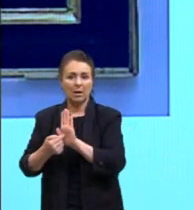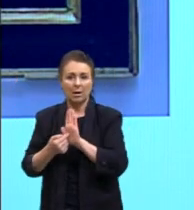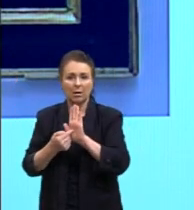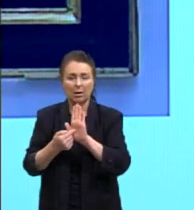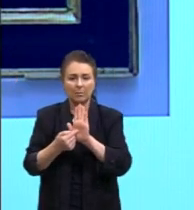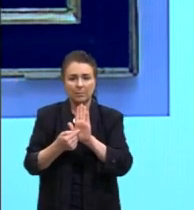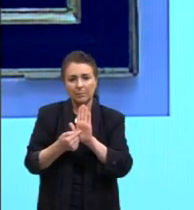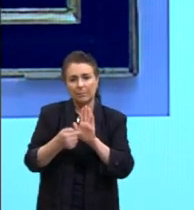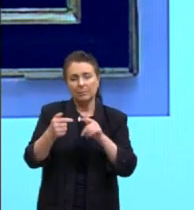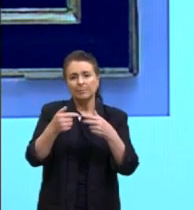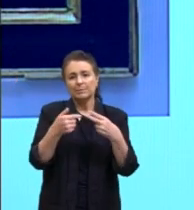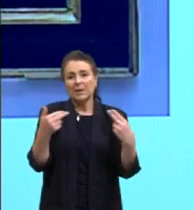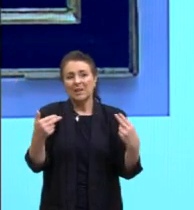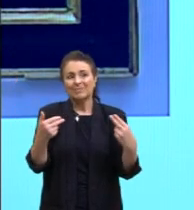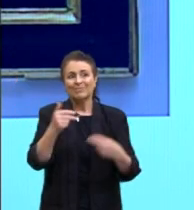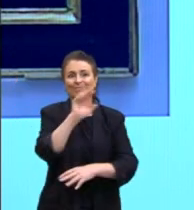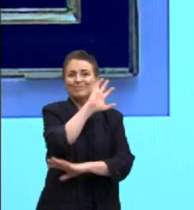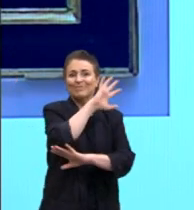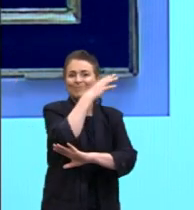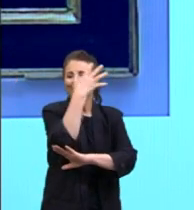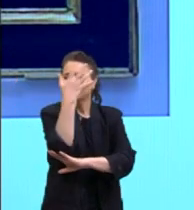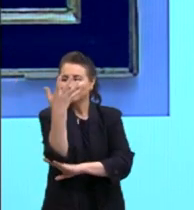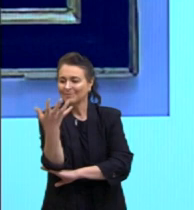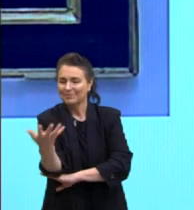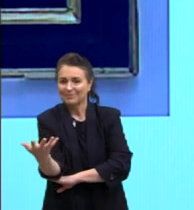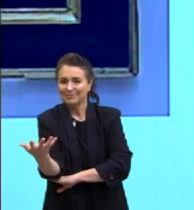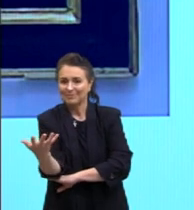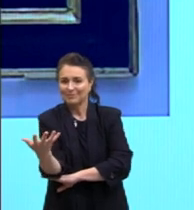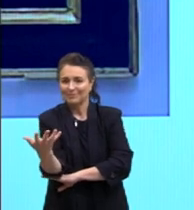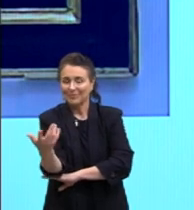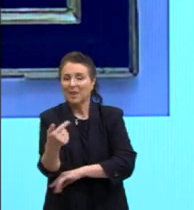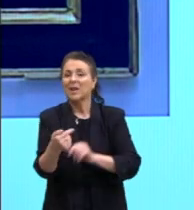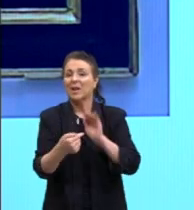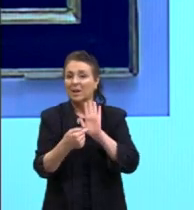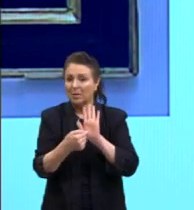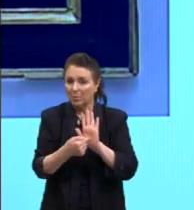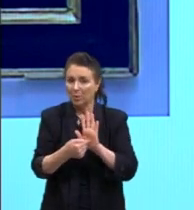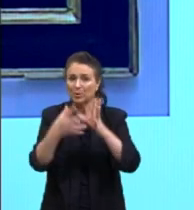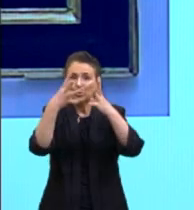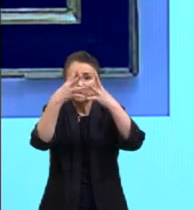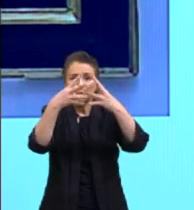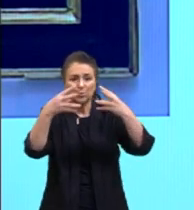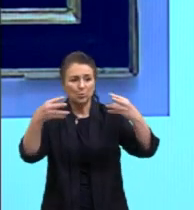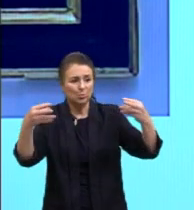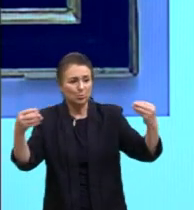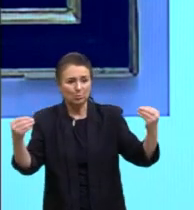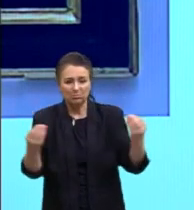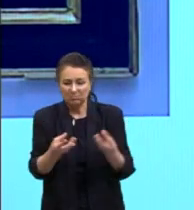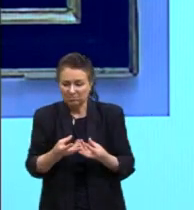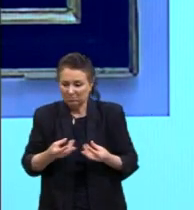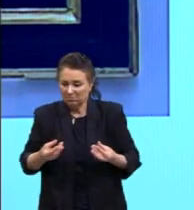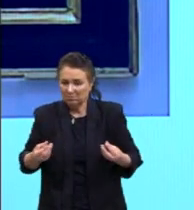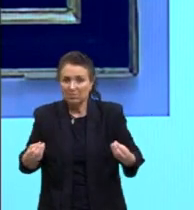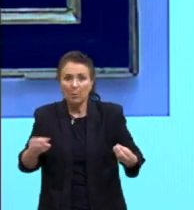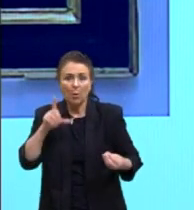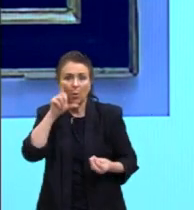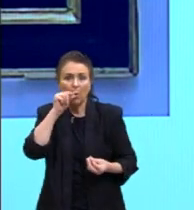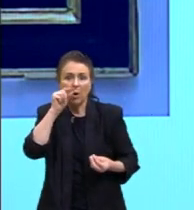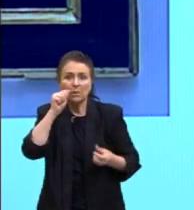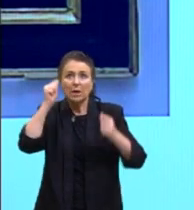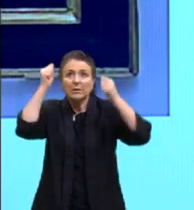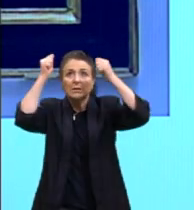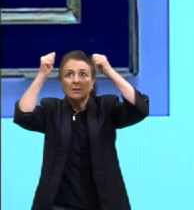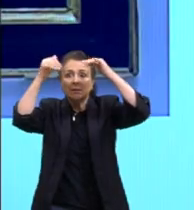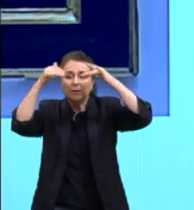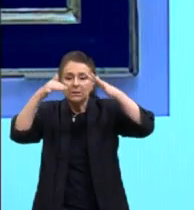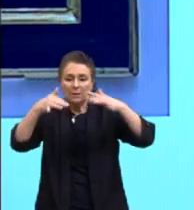a questão do desmatamento, ela retrata aqui também a extinção dessas aves sagradas dentro da